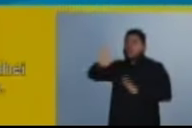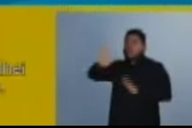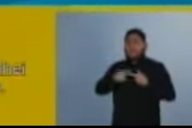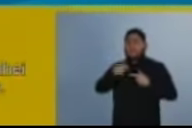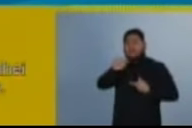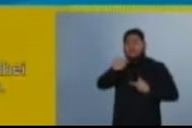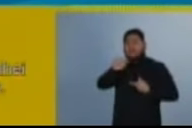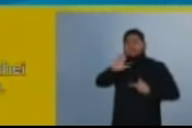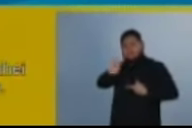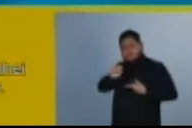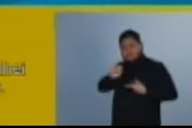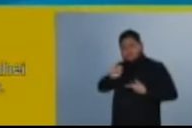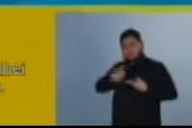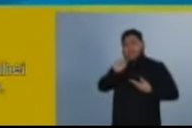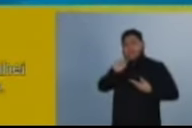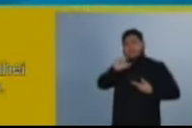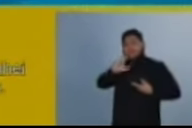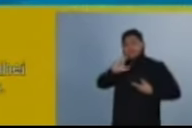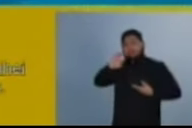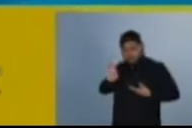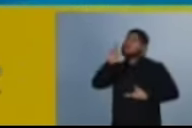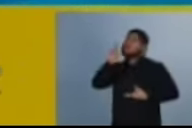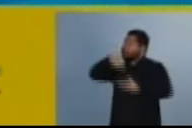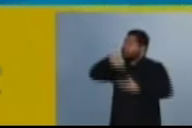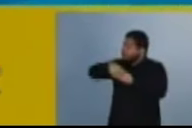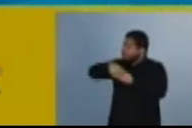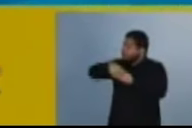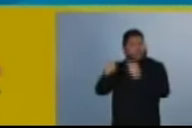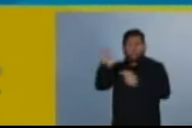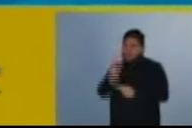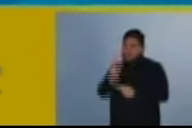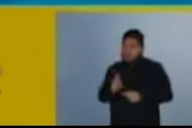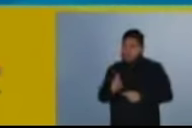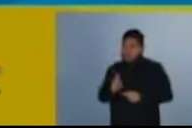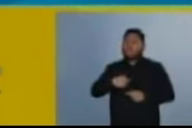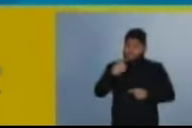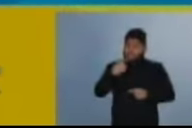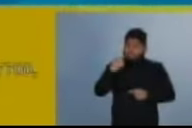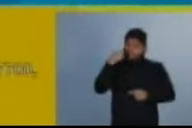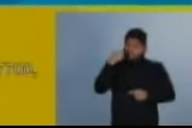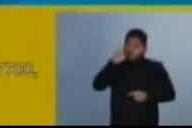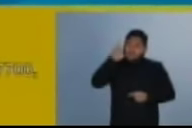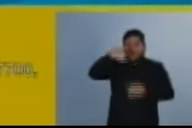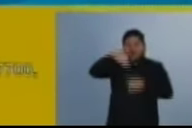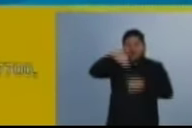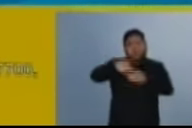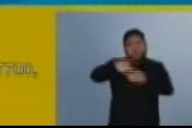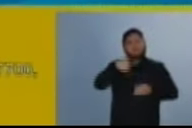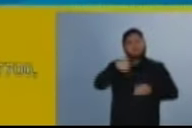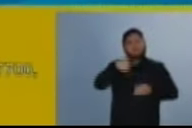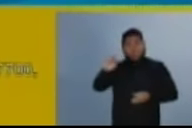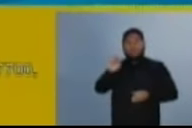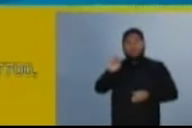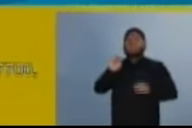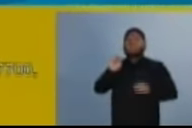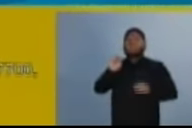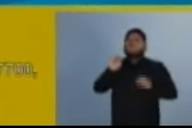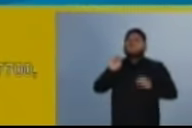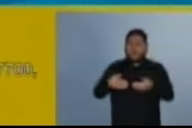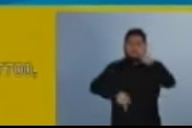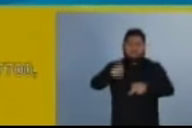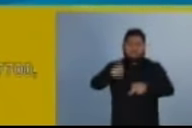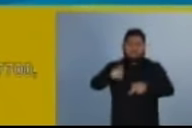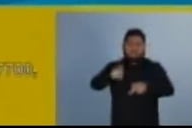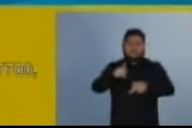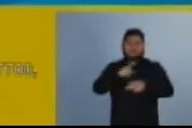estadual, trabalhei na defesa dos ACS e ACS, que são alicerces de todo o sistema de saúde brasileiro. Para federal, vote doutor Leonardo 7700,